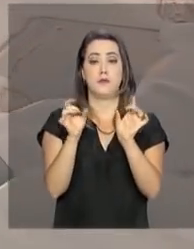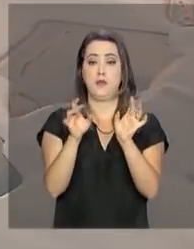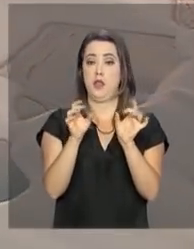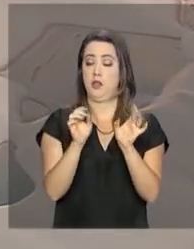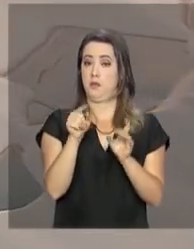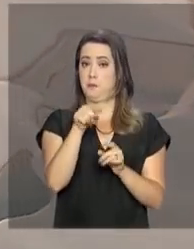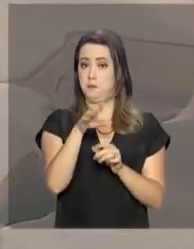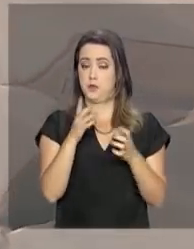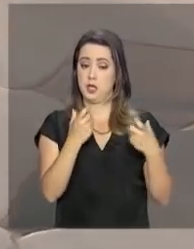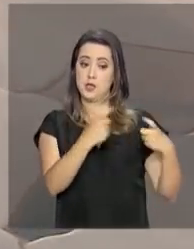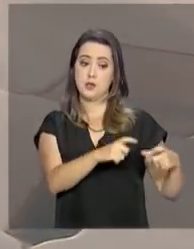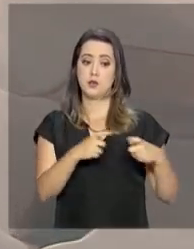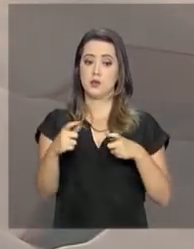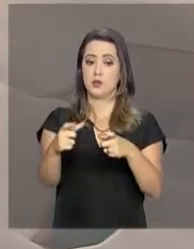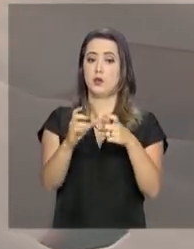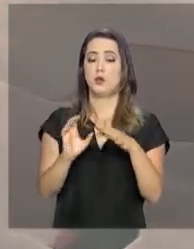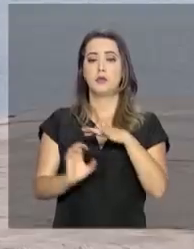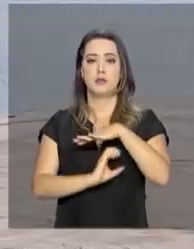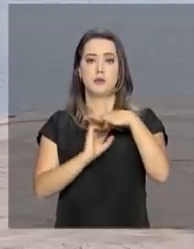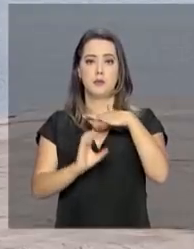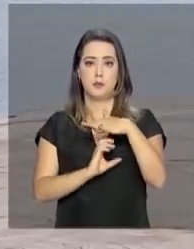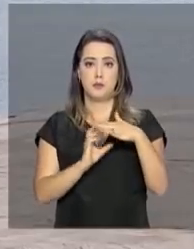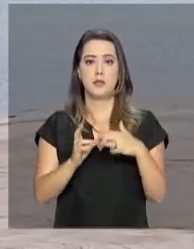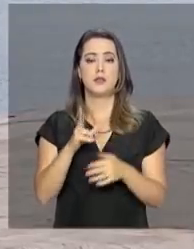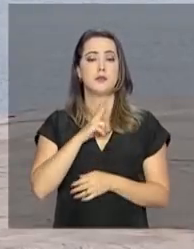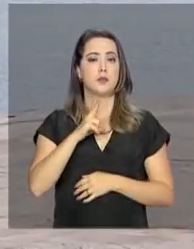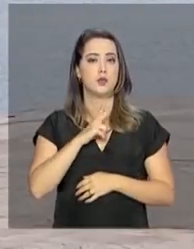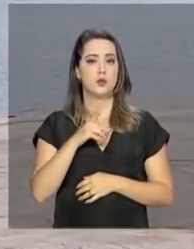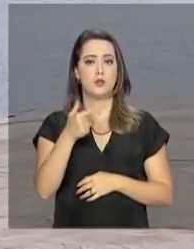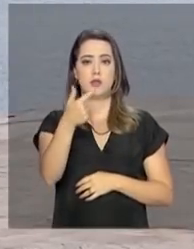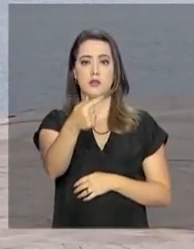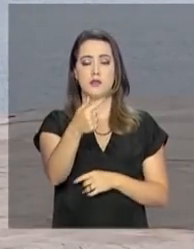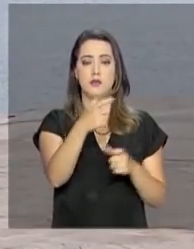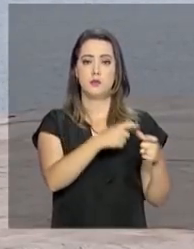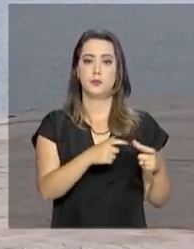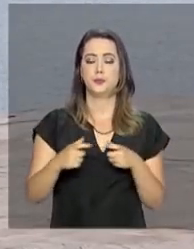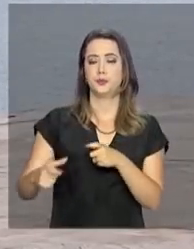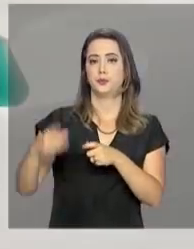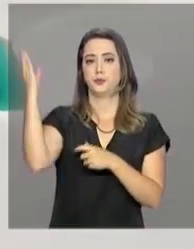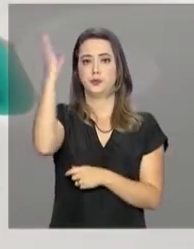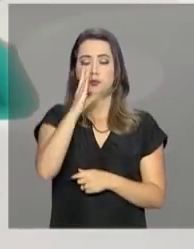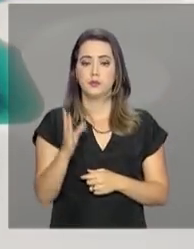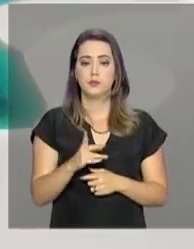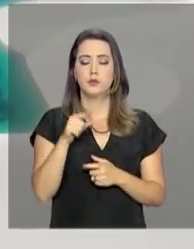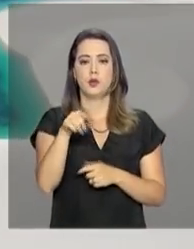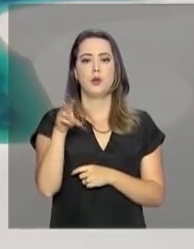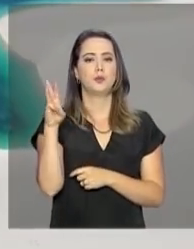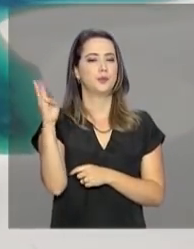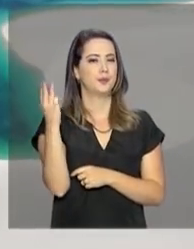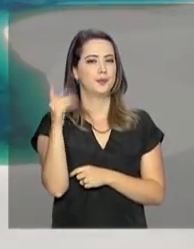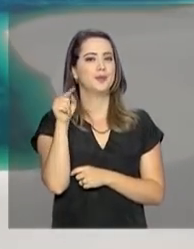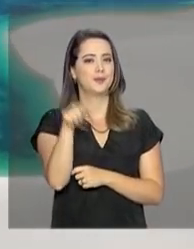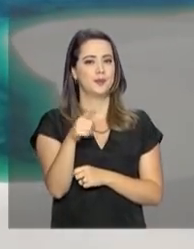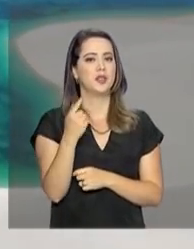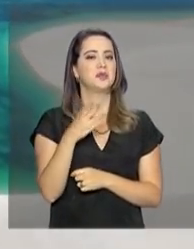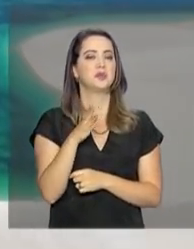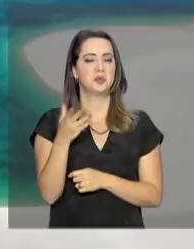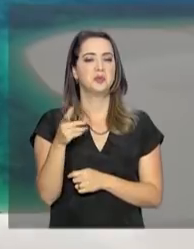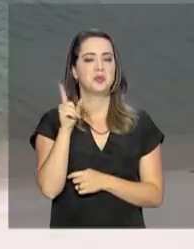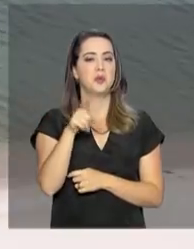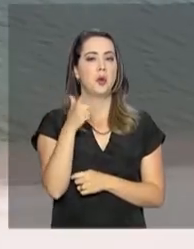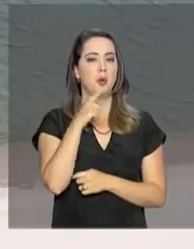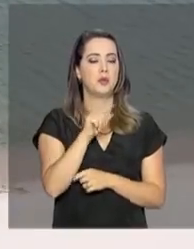desses serviços a iniciativas privadas em sete parques nacionais. E os lençóis maranhenses é um deles.